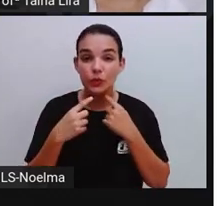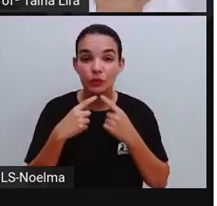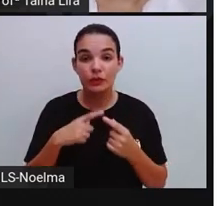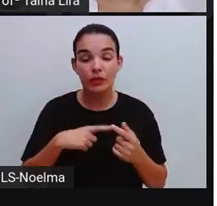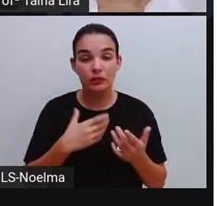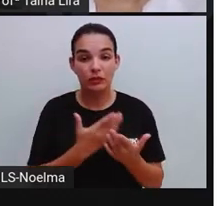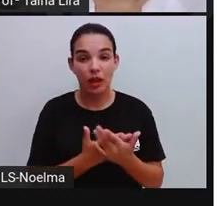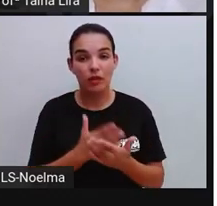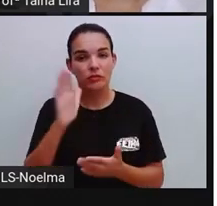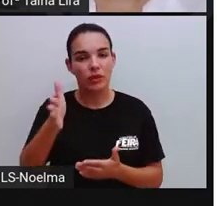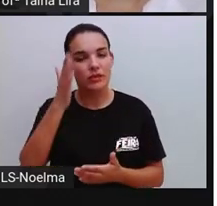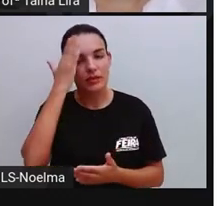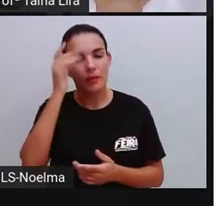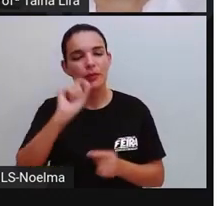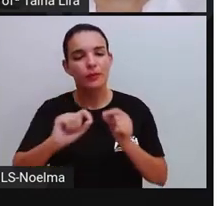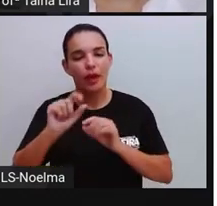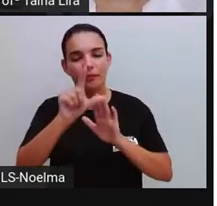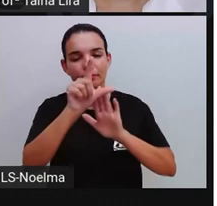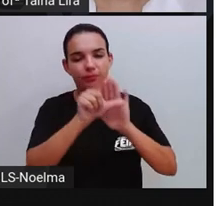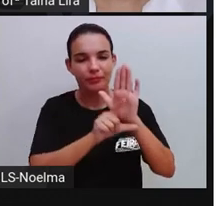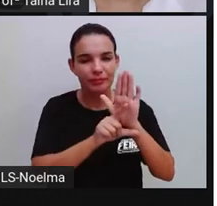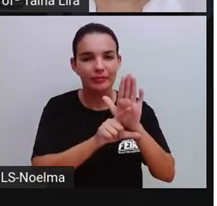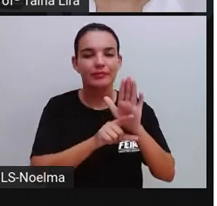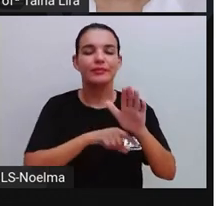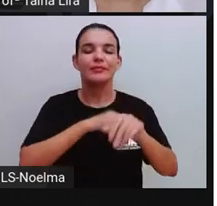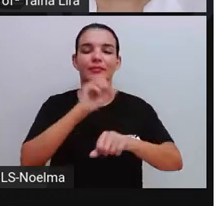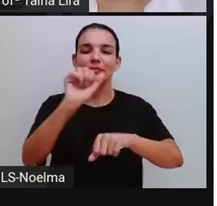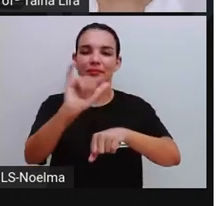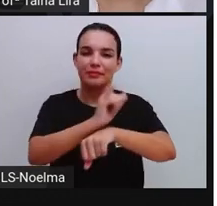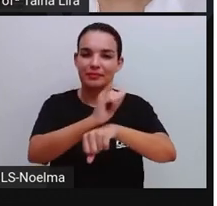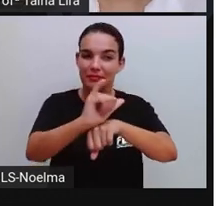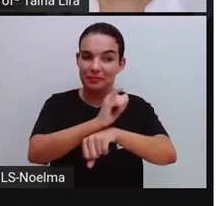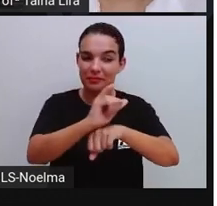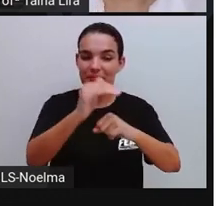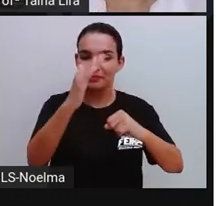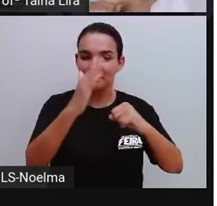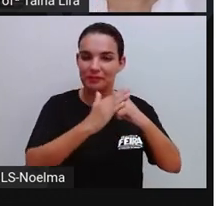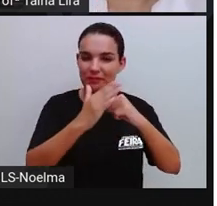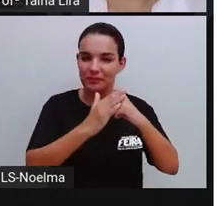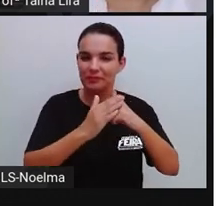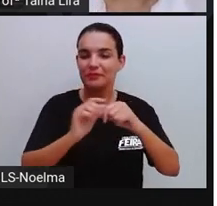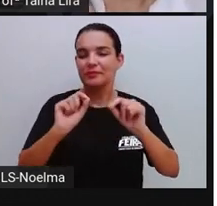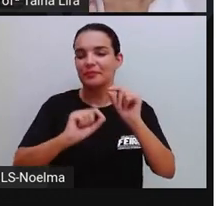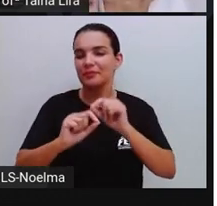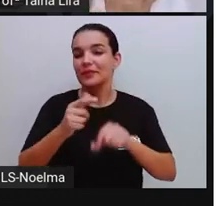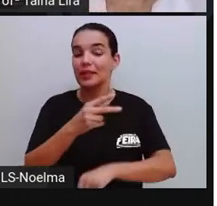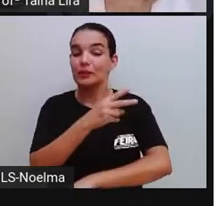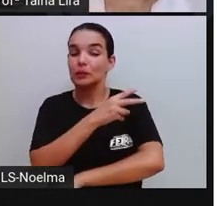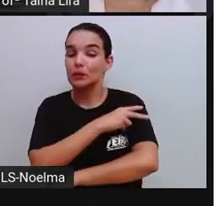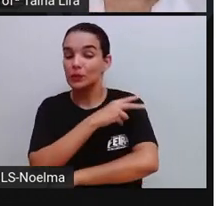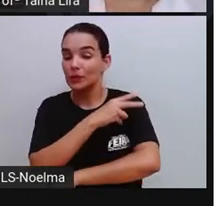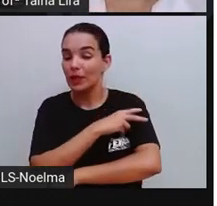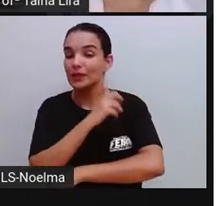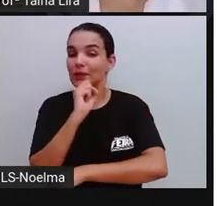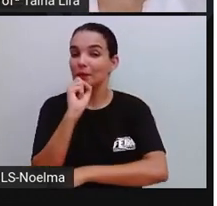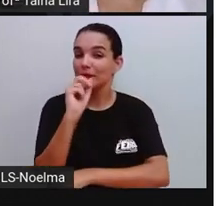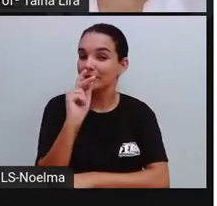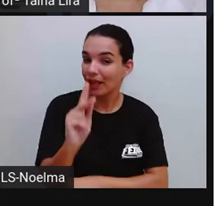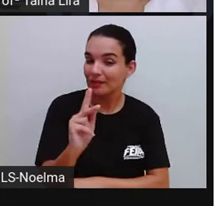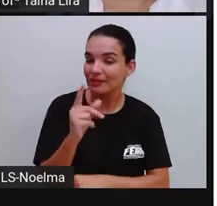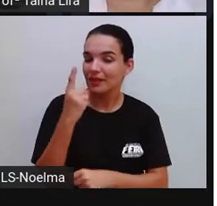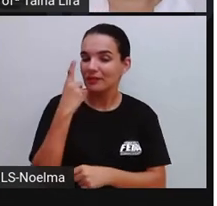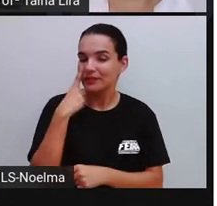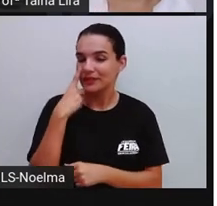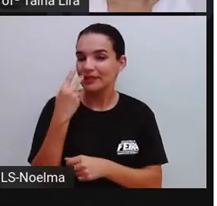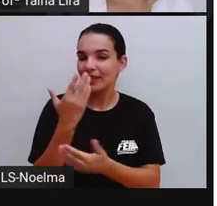essa aula, já sabe, corre lá no canal da Secretaria de Educação no YouTube. Procura a playlist do segundo ano, assiste a